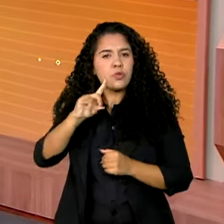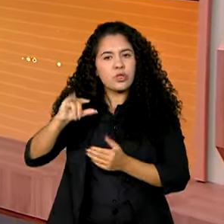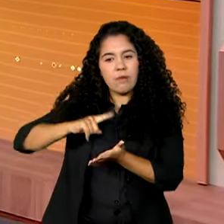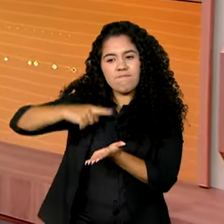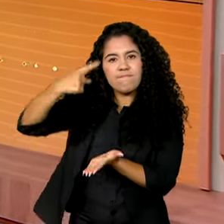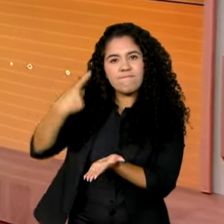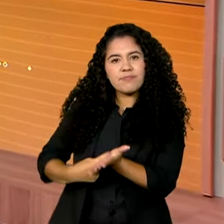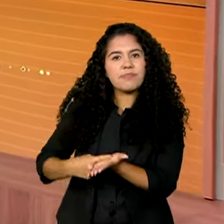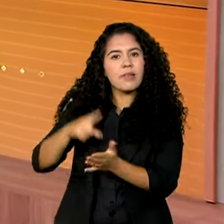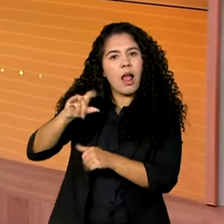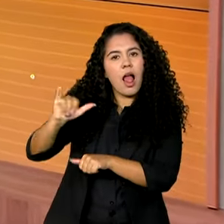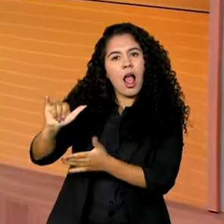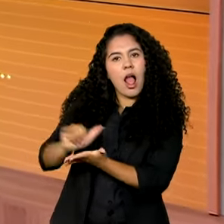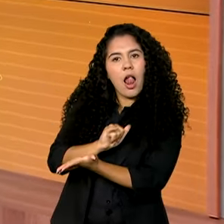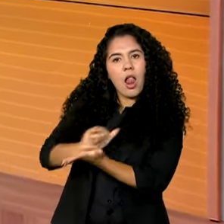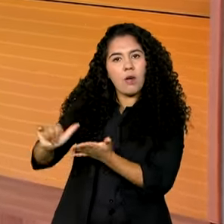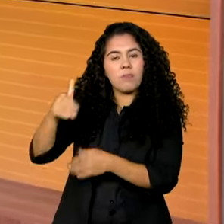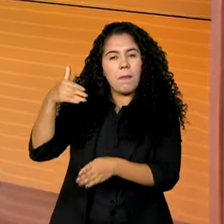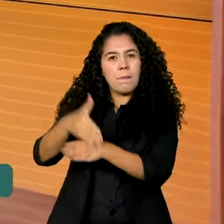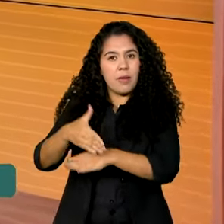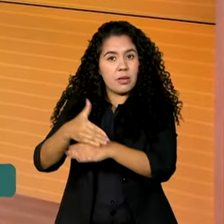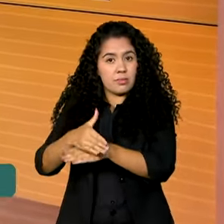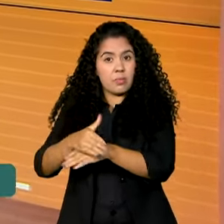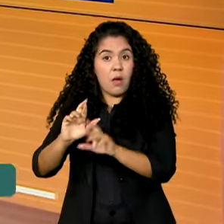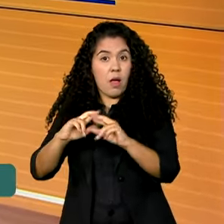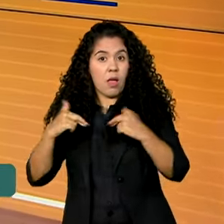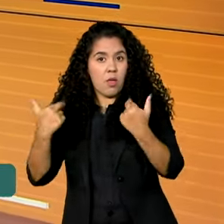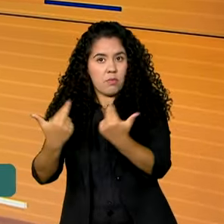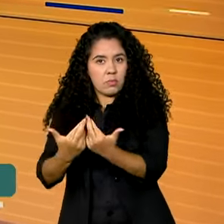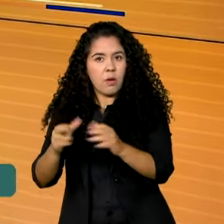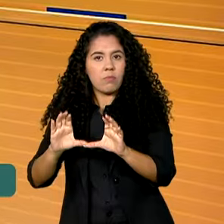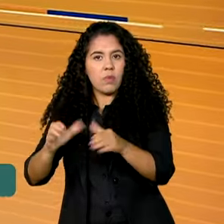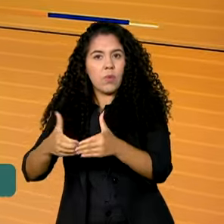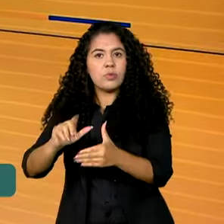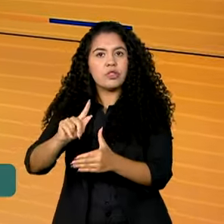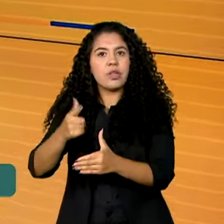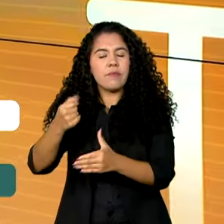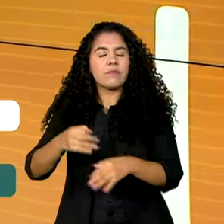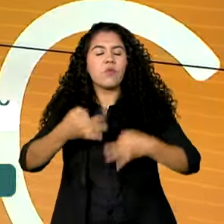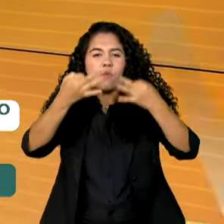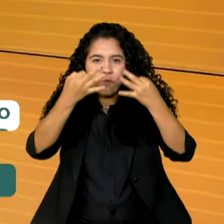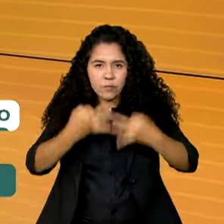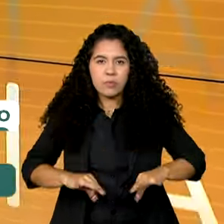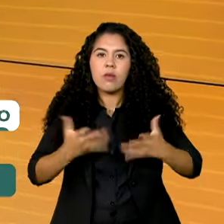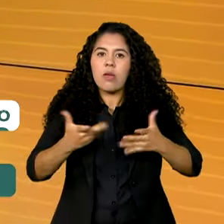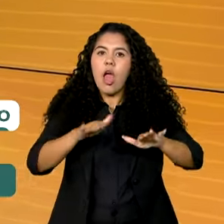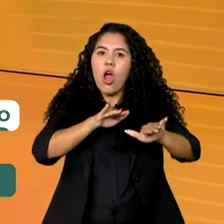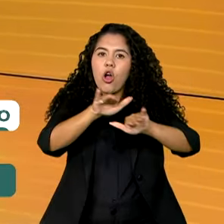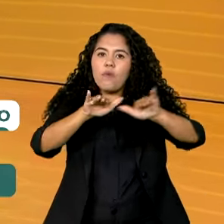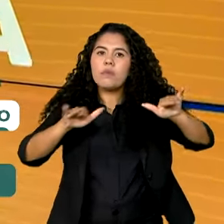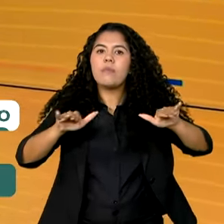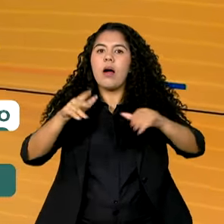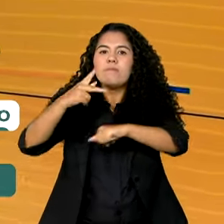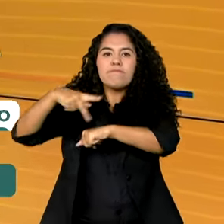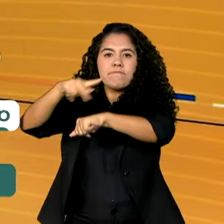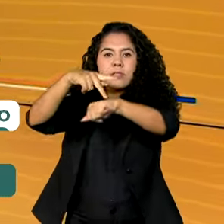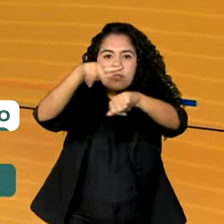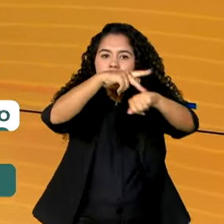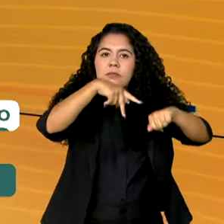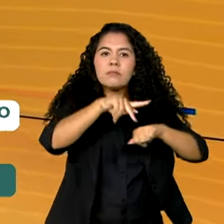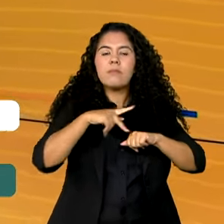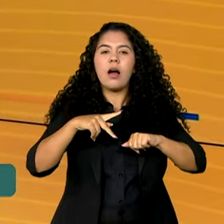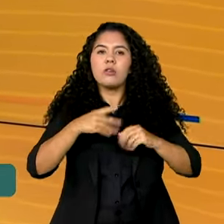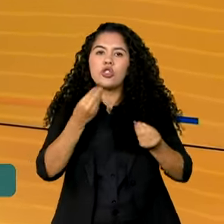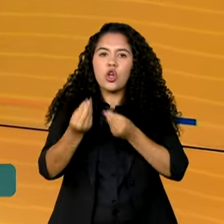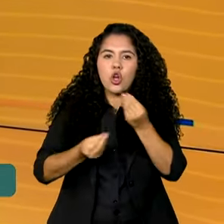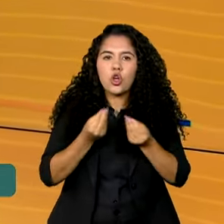participou da reunião de ministros do G20 e afirmou que o Brasil quer convocar os países membros para discutirem uma